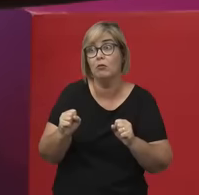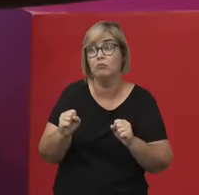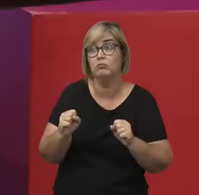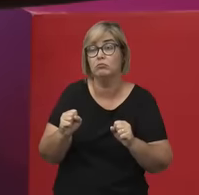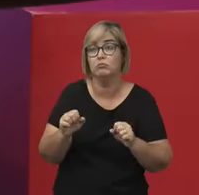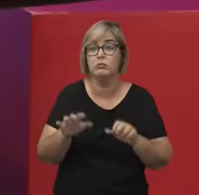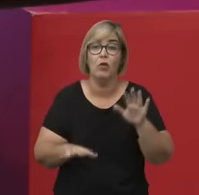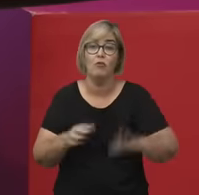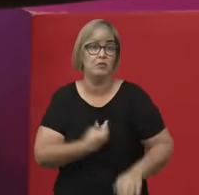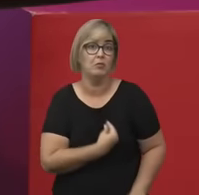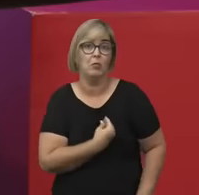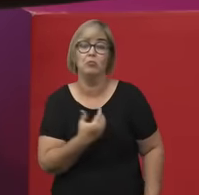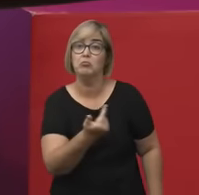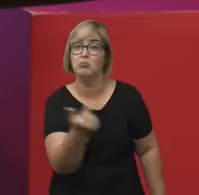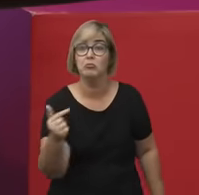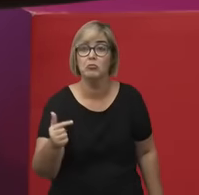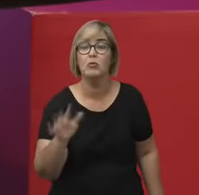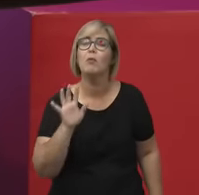ela,